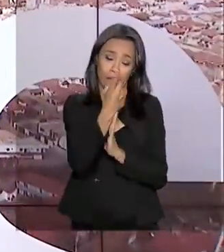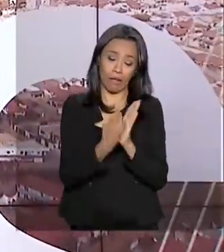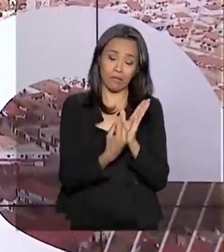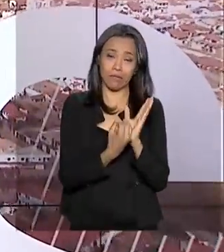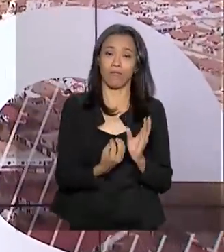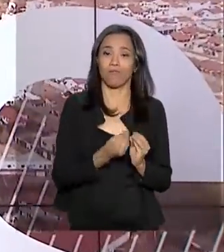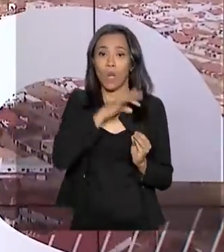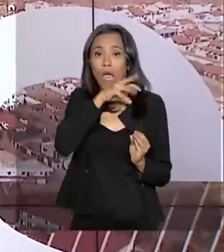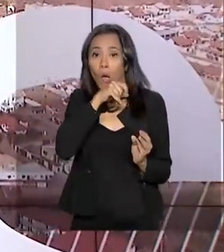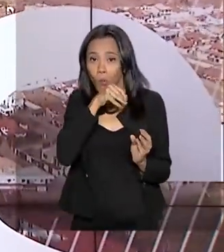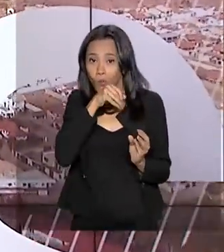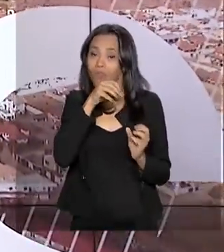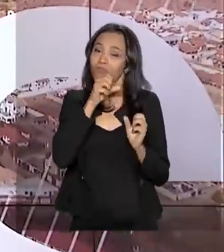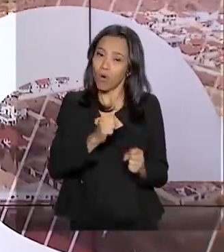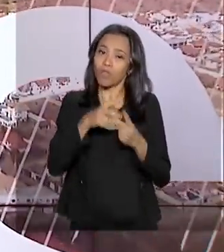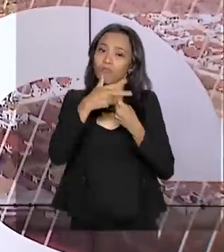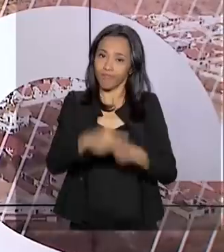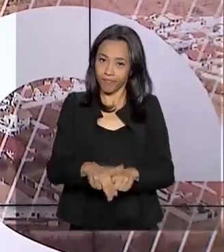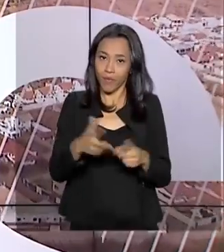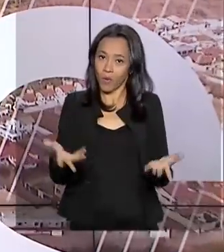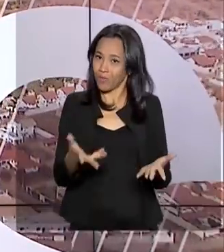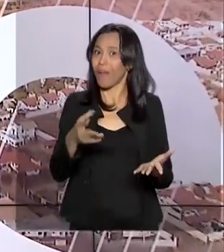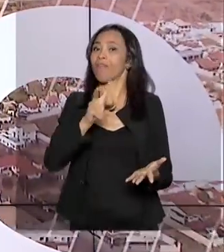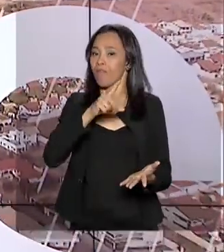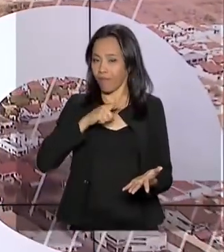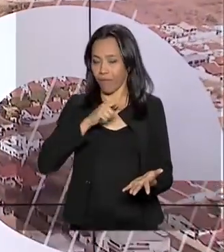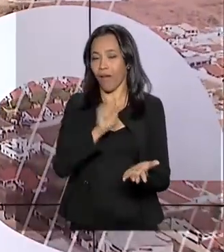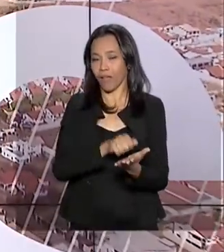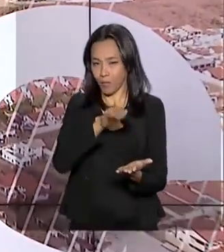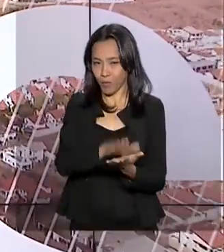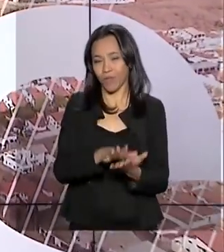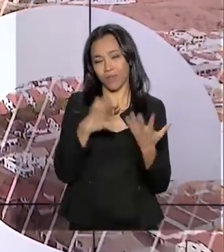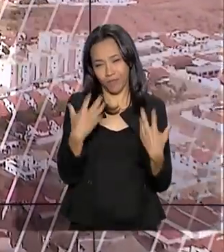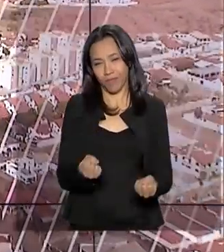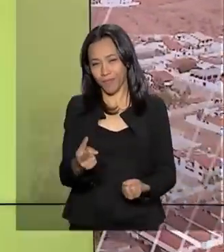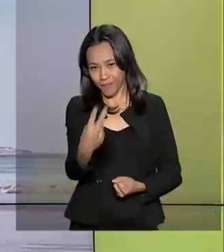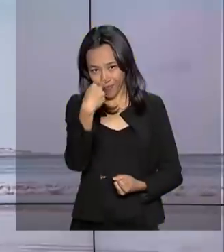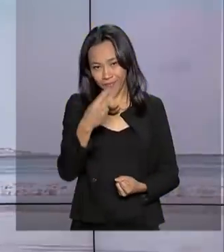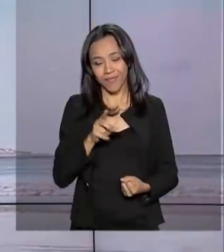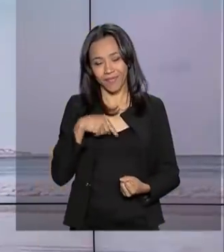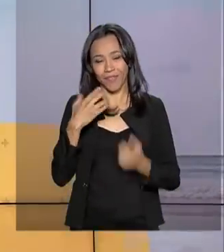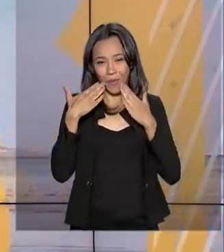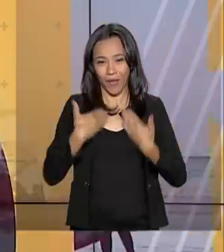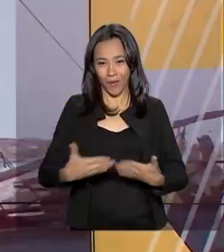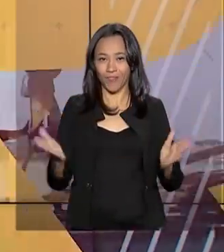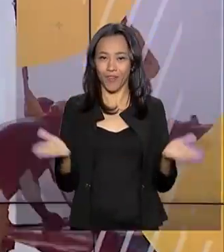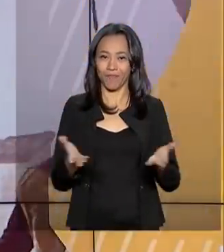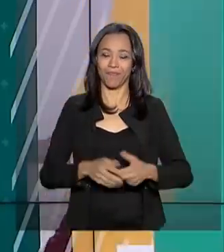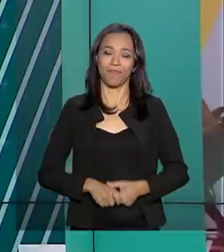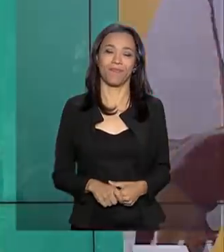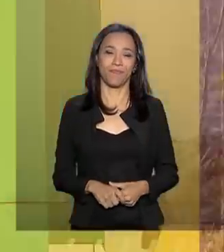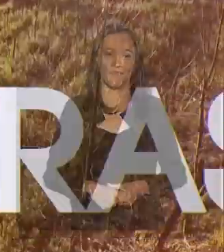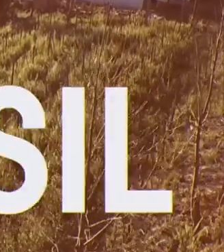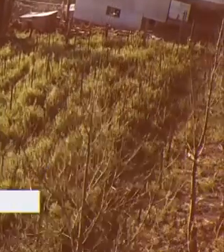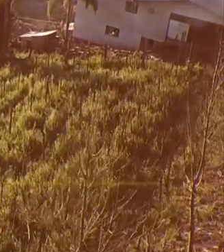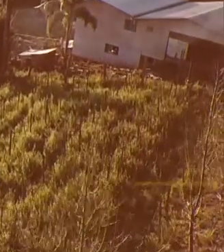regularizar a partir de hoje, mas não vai escapar da multa. Fique com a gente, o Brasil em Dia já está no ar.